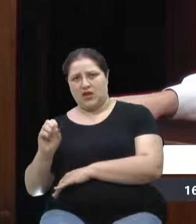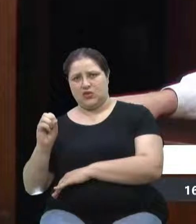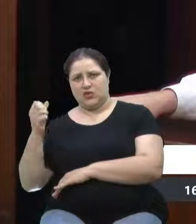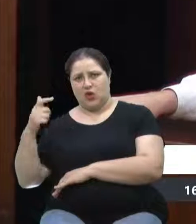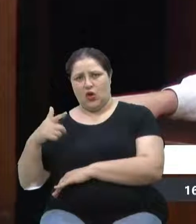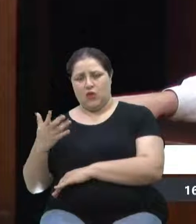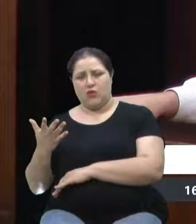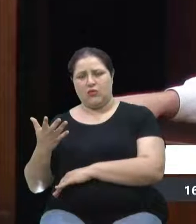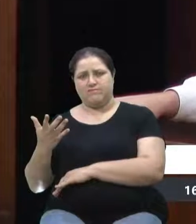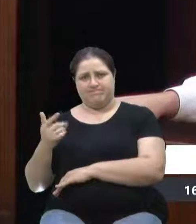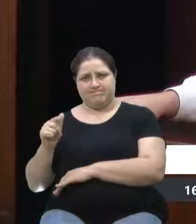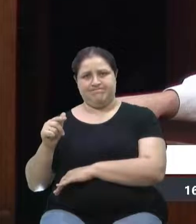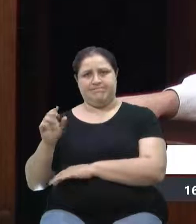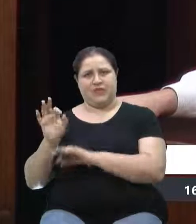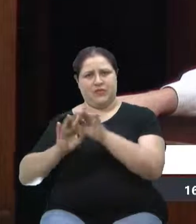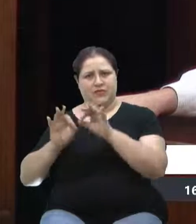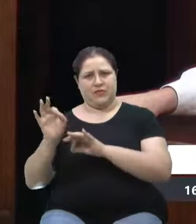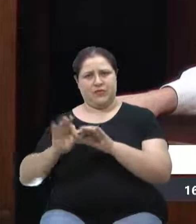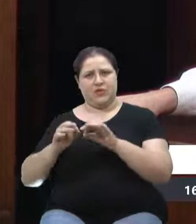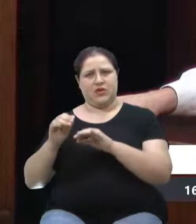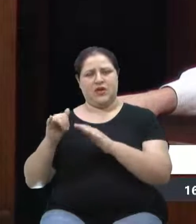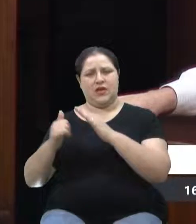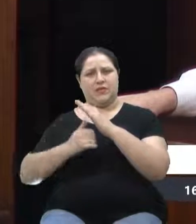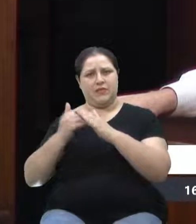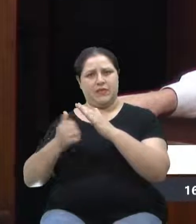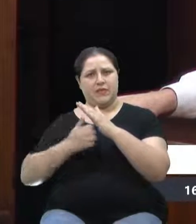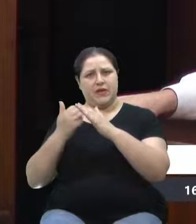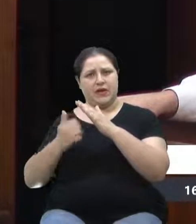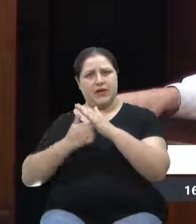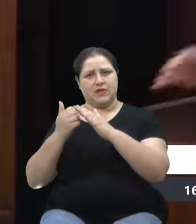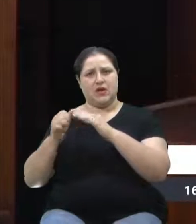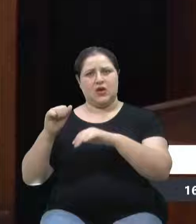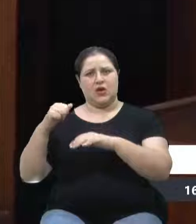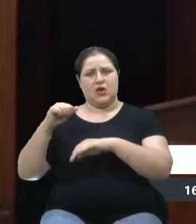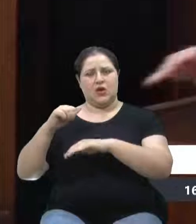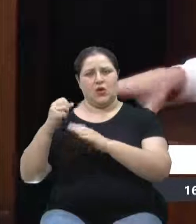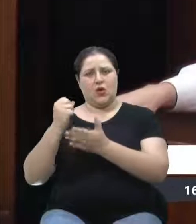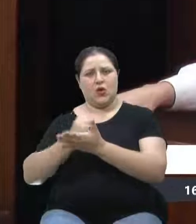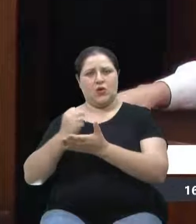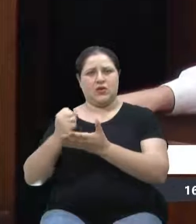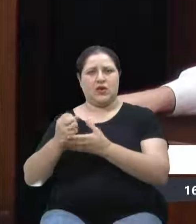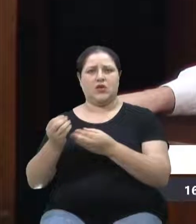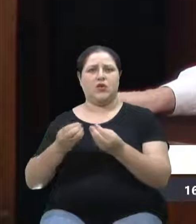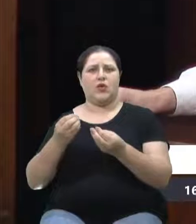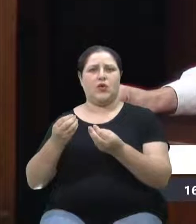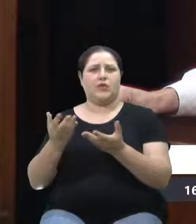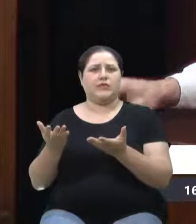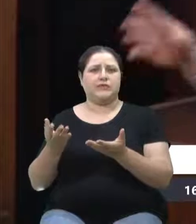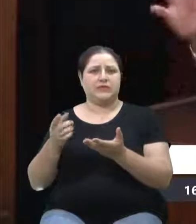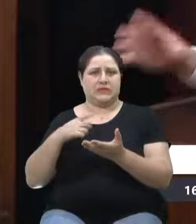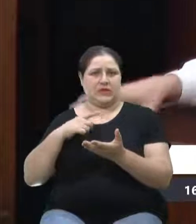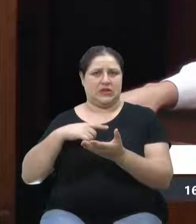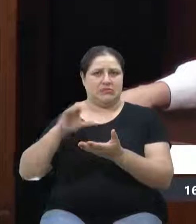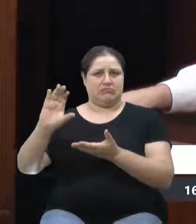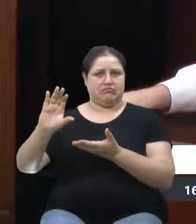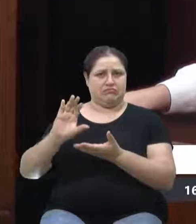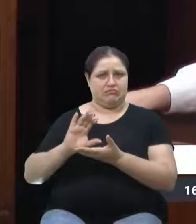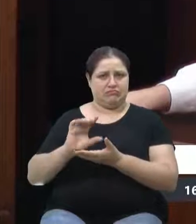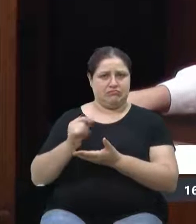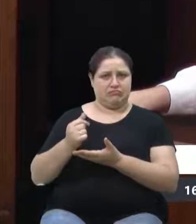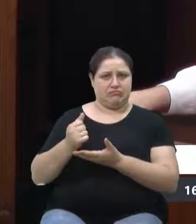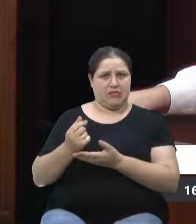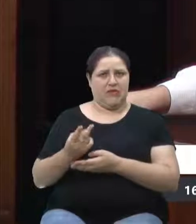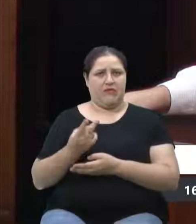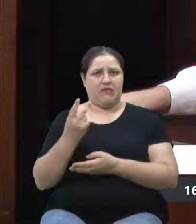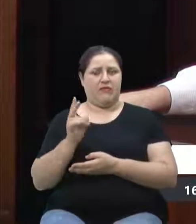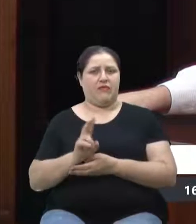as empresas foram contratadas, como anda? A questão das indenizações já feitas, o valor, quanto